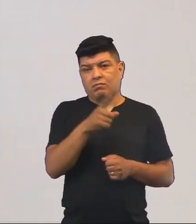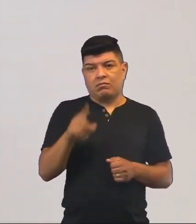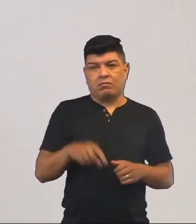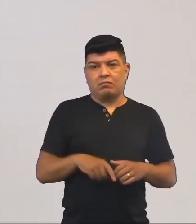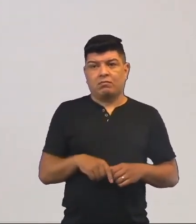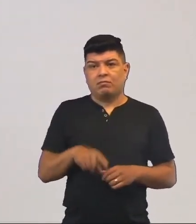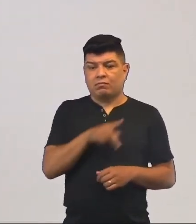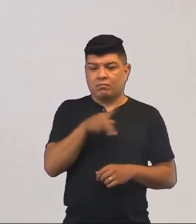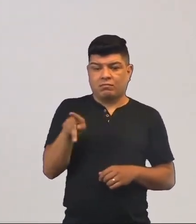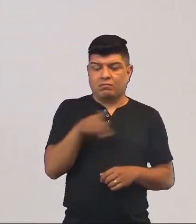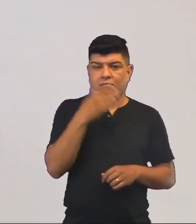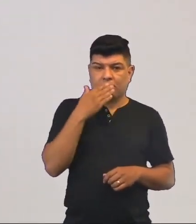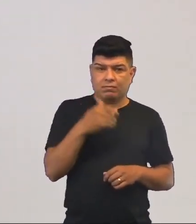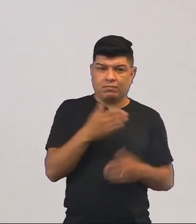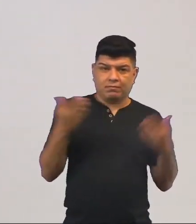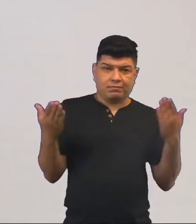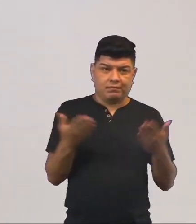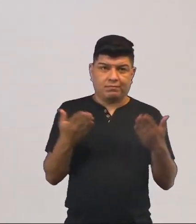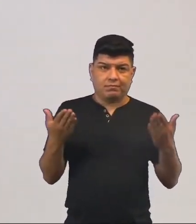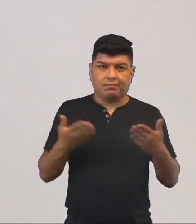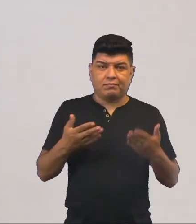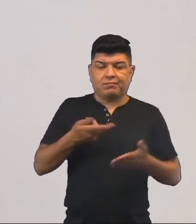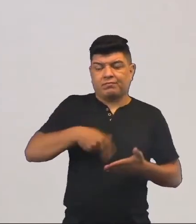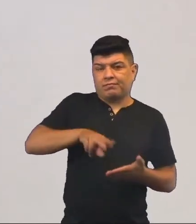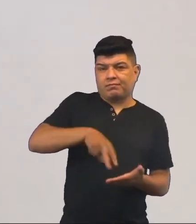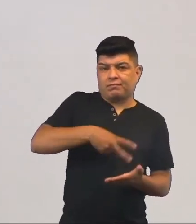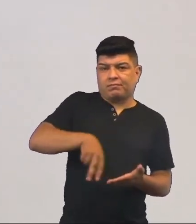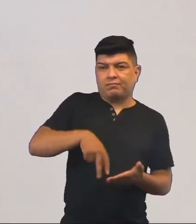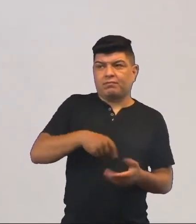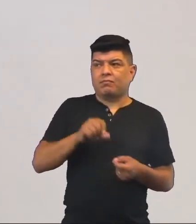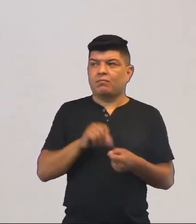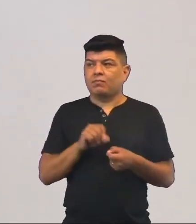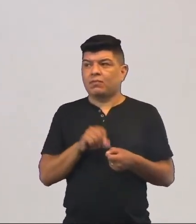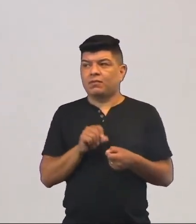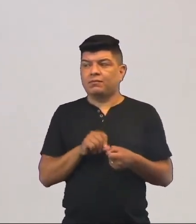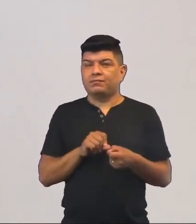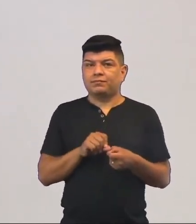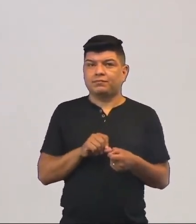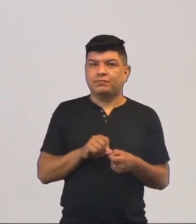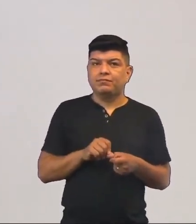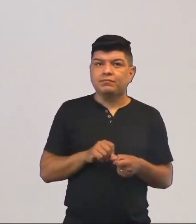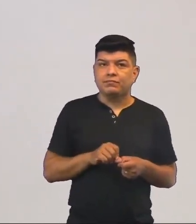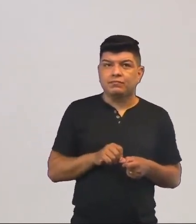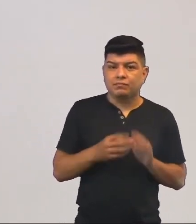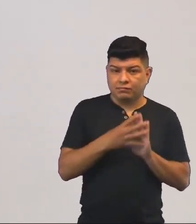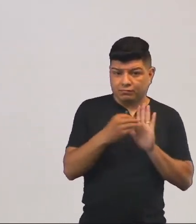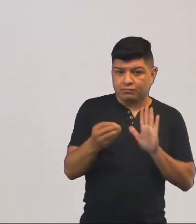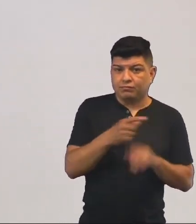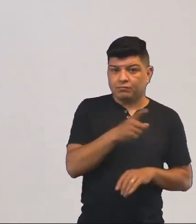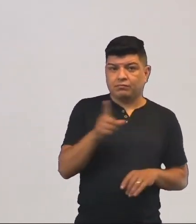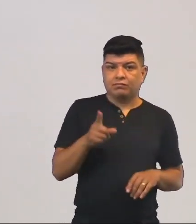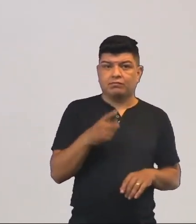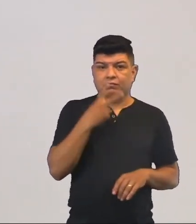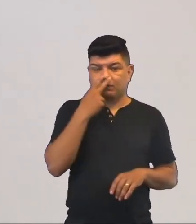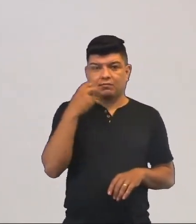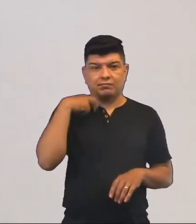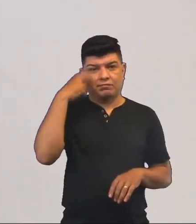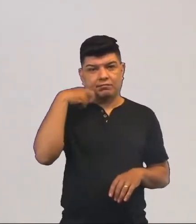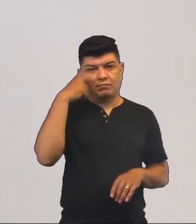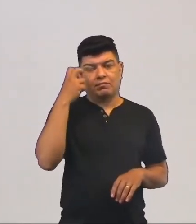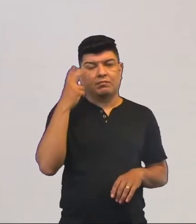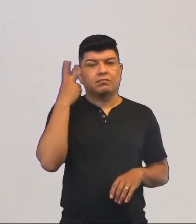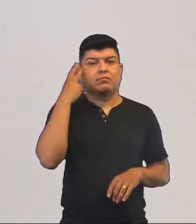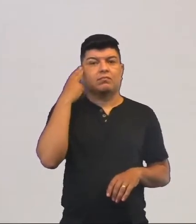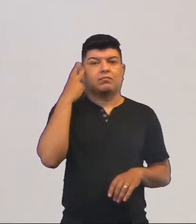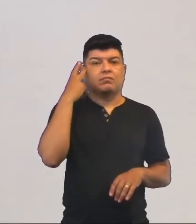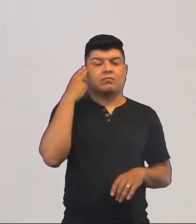quando o professor pede hoje, nós vamos dançar, nós vamos fazer uma coreografia aqui, você fica tímido, eu sei,